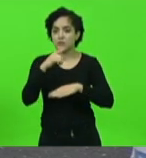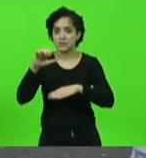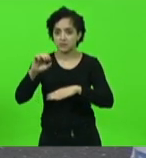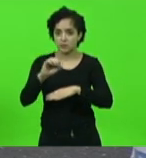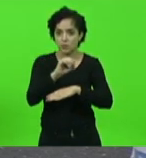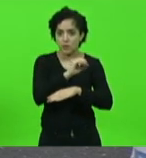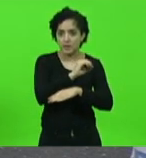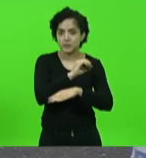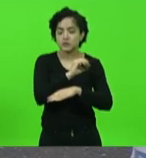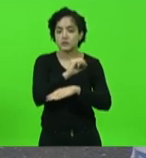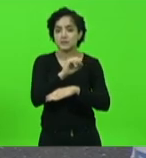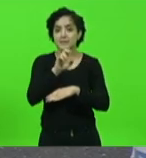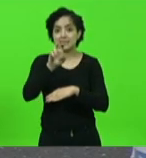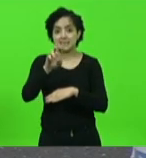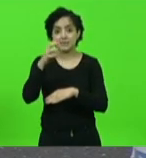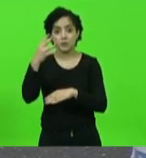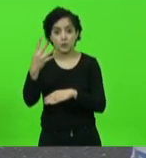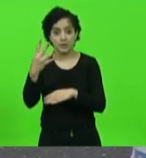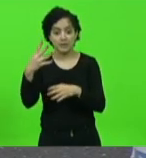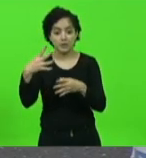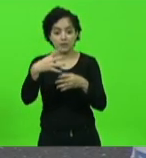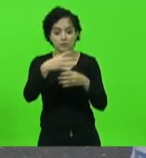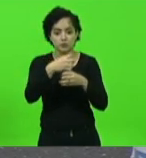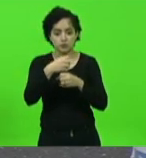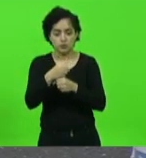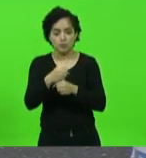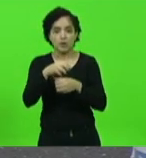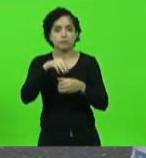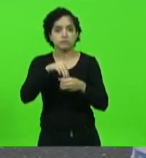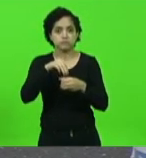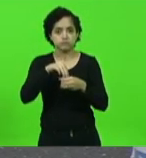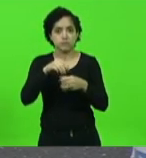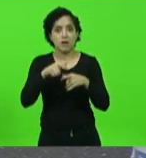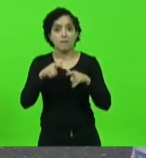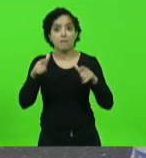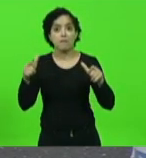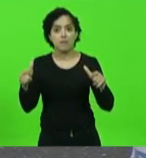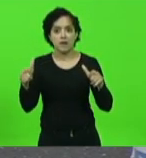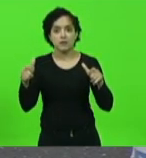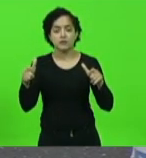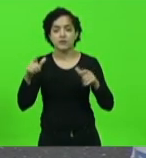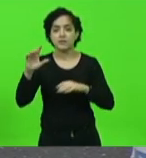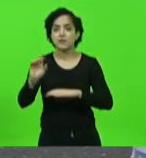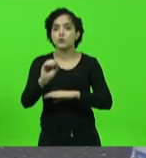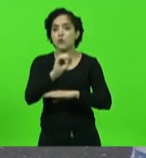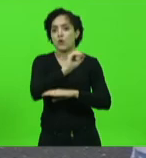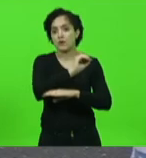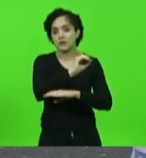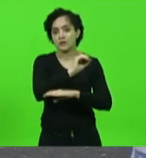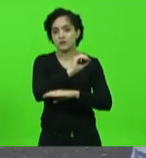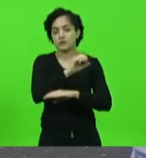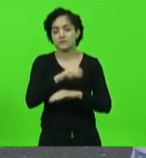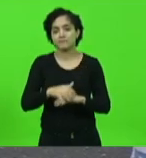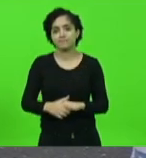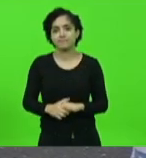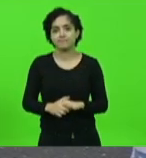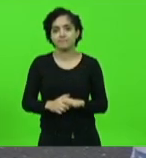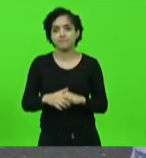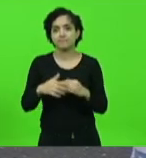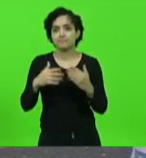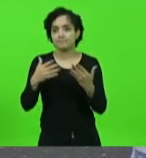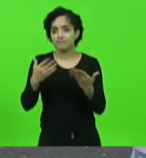54 municípios a grande maioria situados lá no oeste de Santa Catarina que não